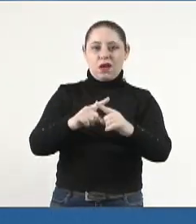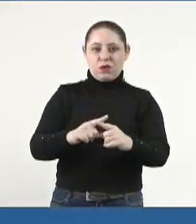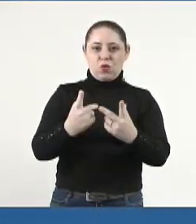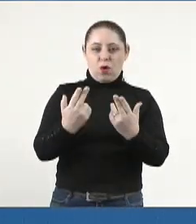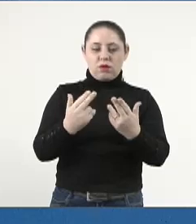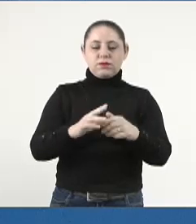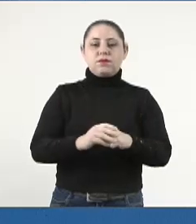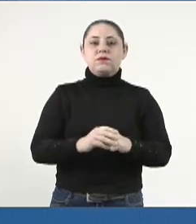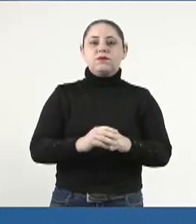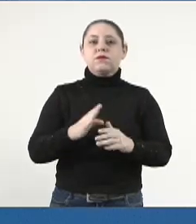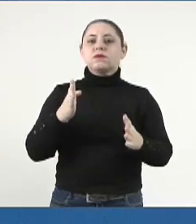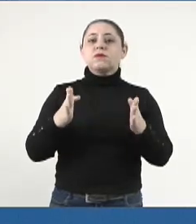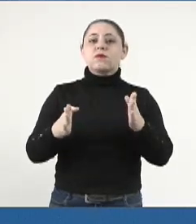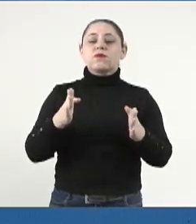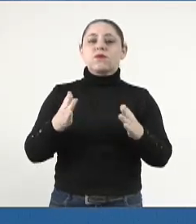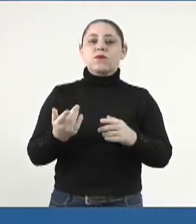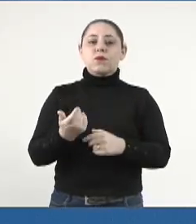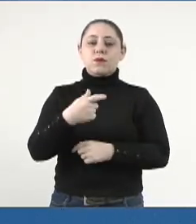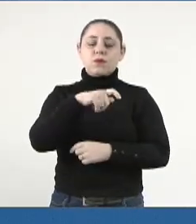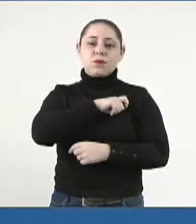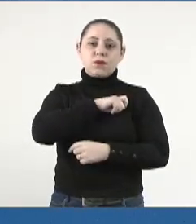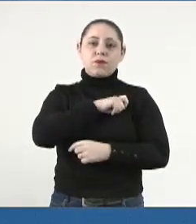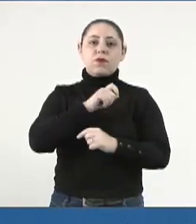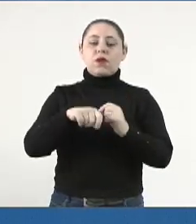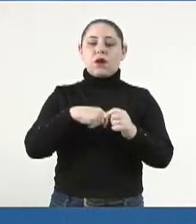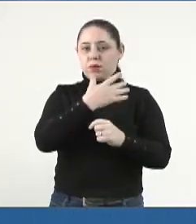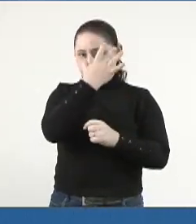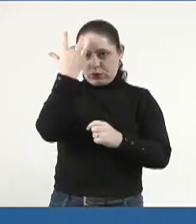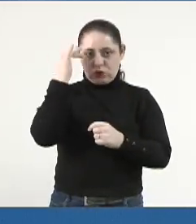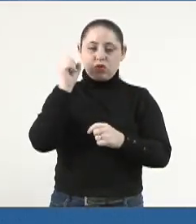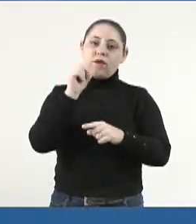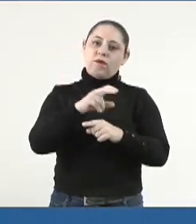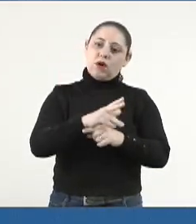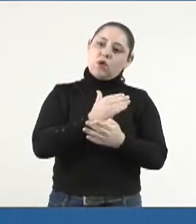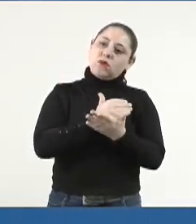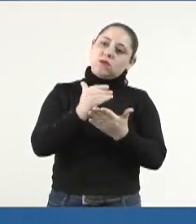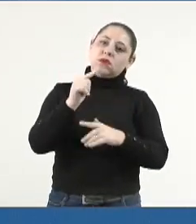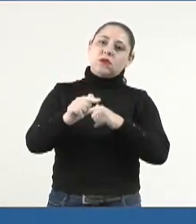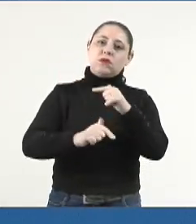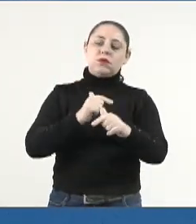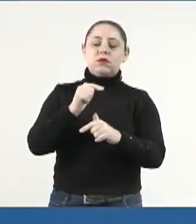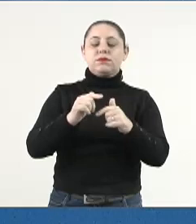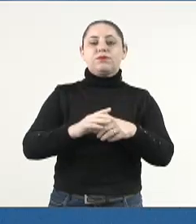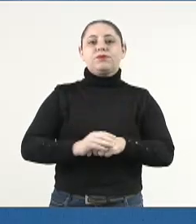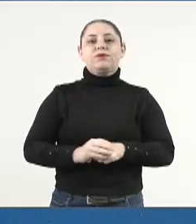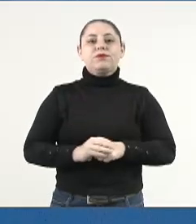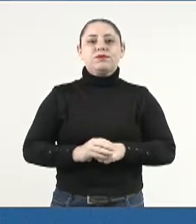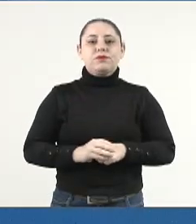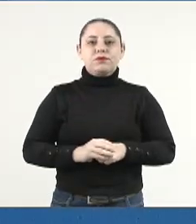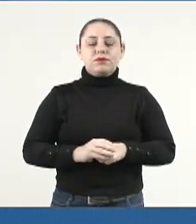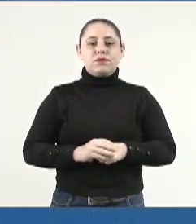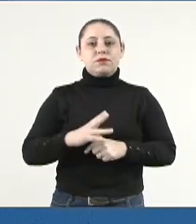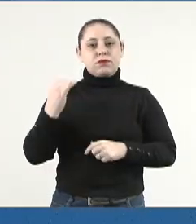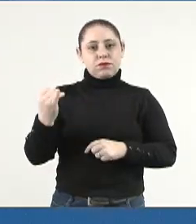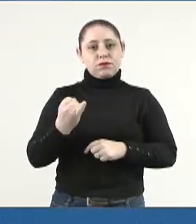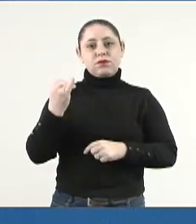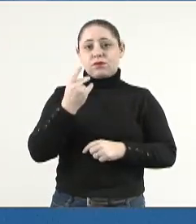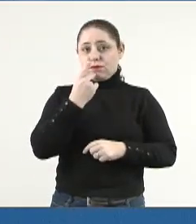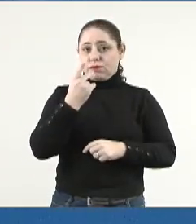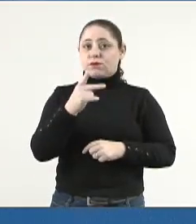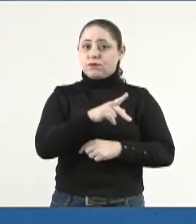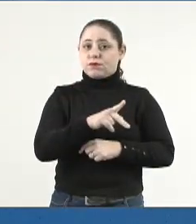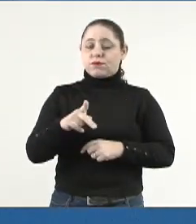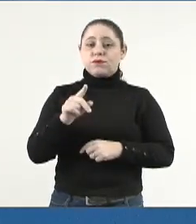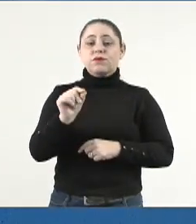Qual a previsão de posse e de efetivo exercício dos aprovados no processo seletivo? Importante dizer, senhor